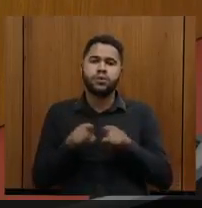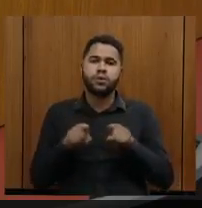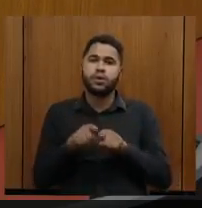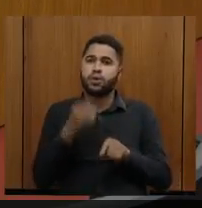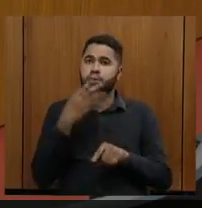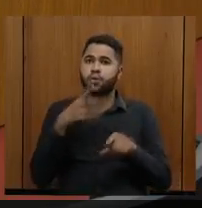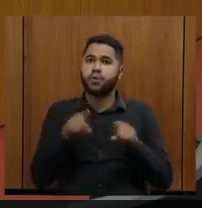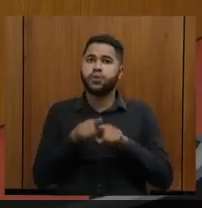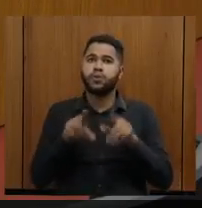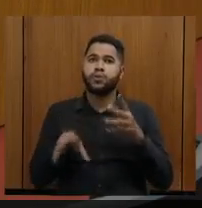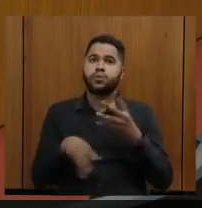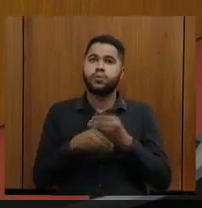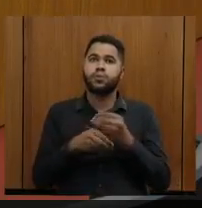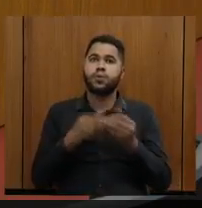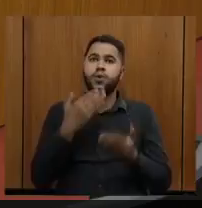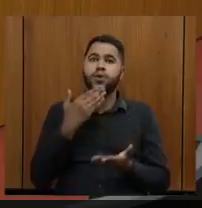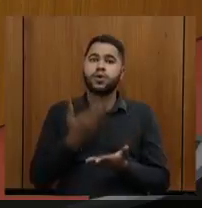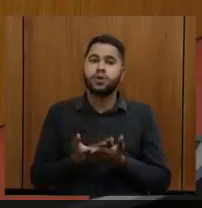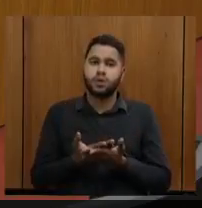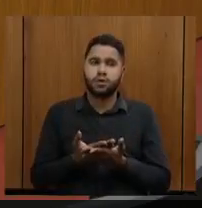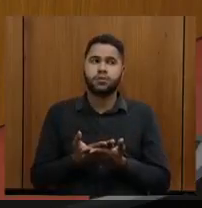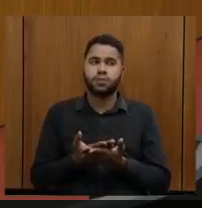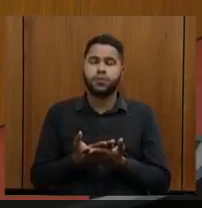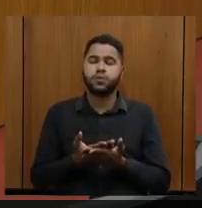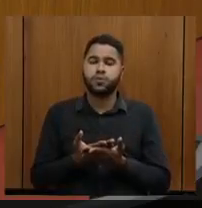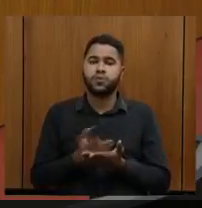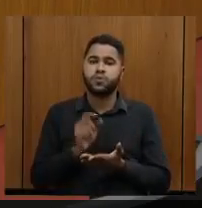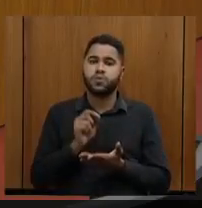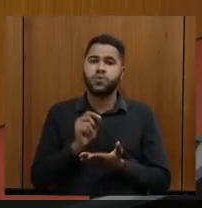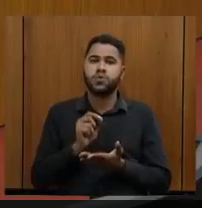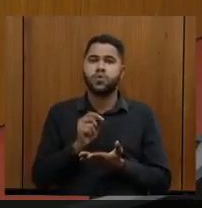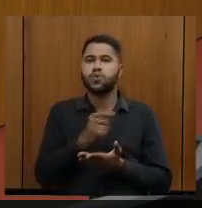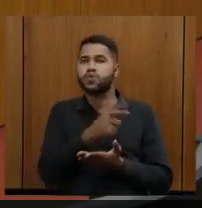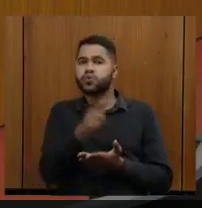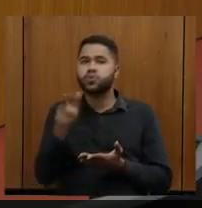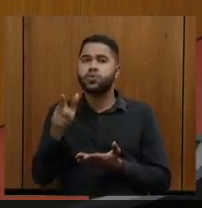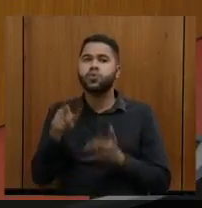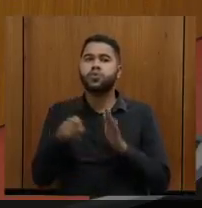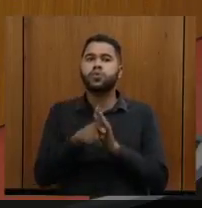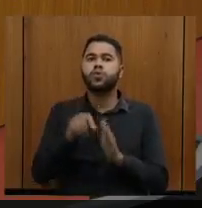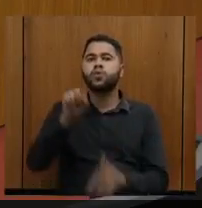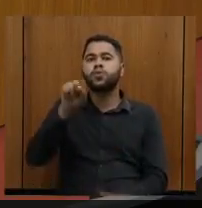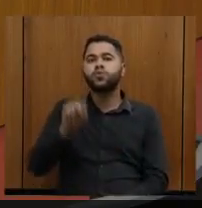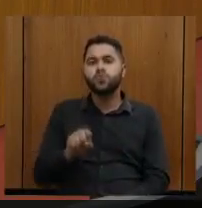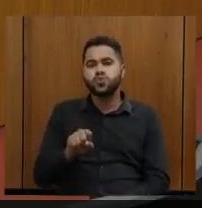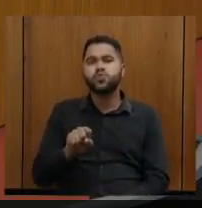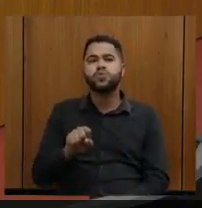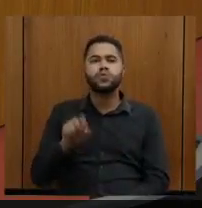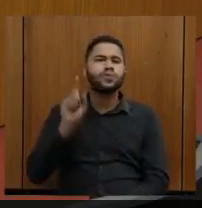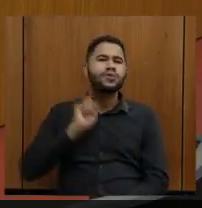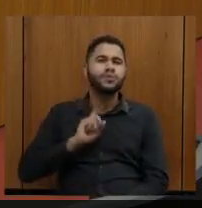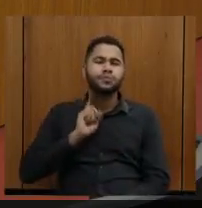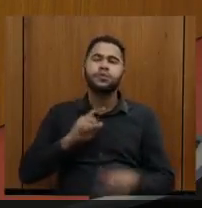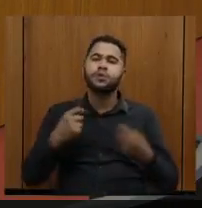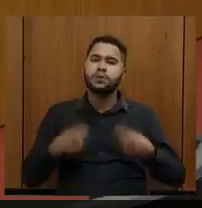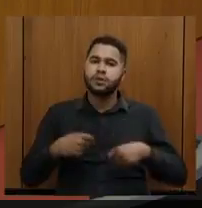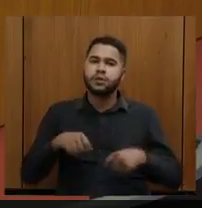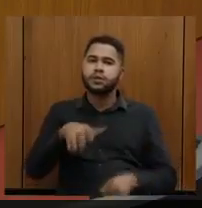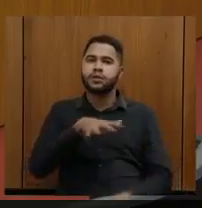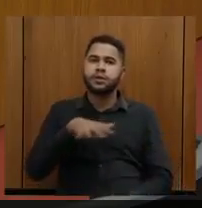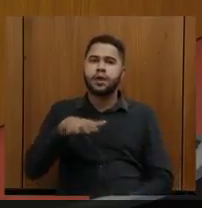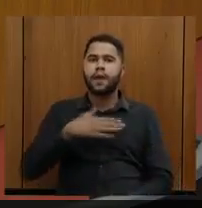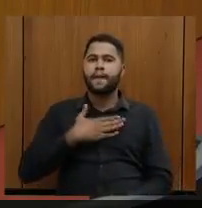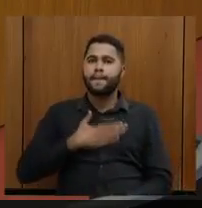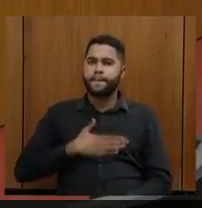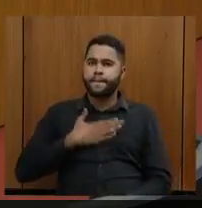também incluir nesses requerimentos, né, os voos também para o sul de Minas, né, o sul de Minas também necessita região de Poços